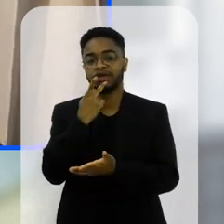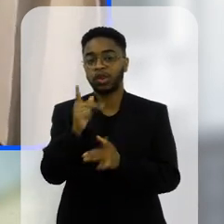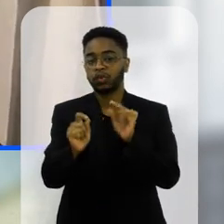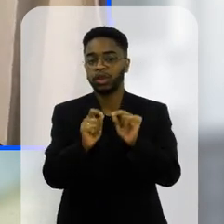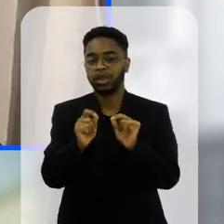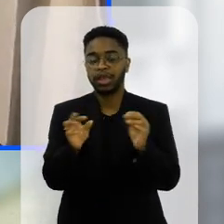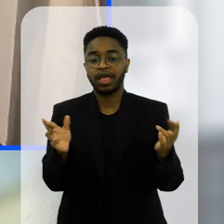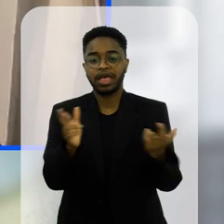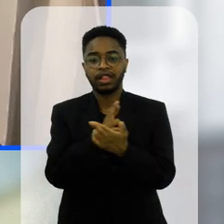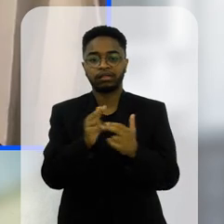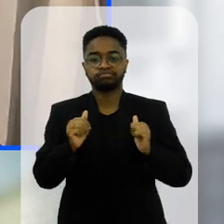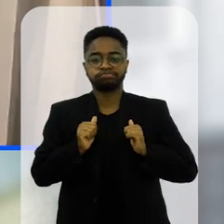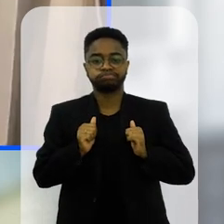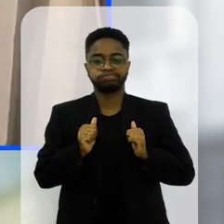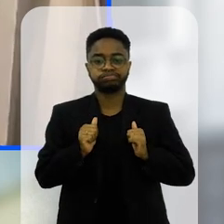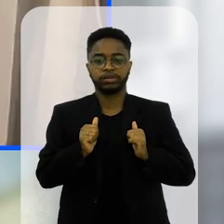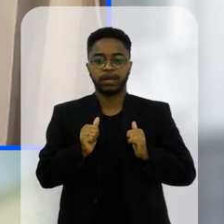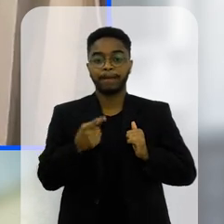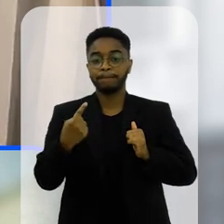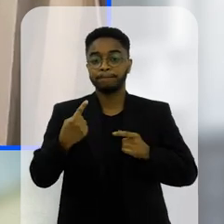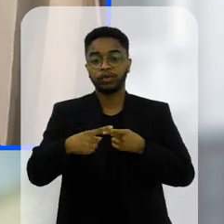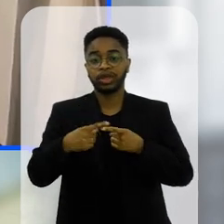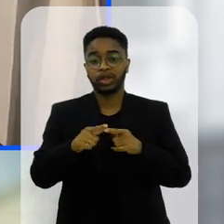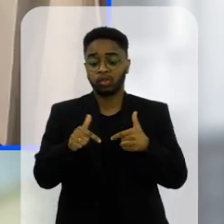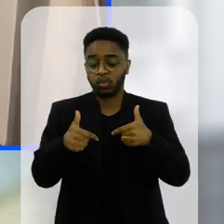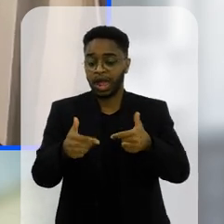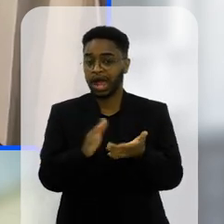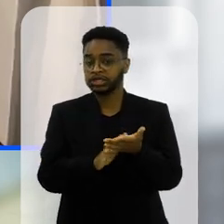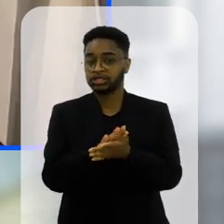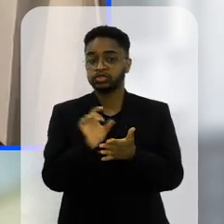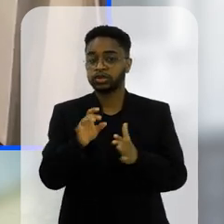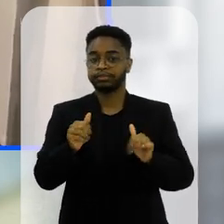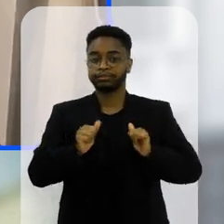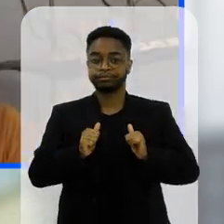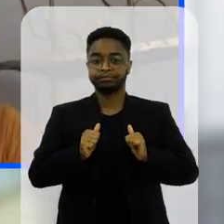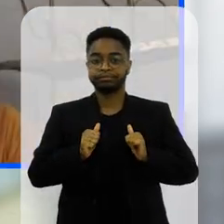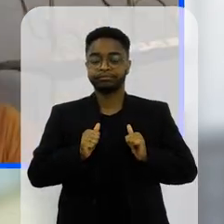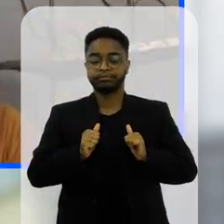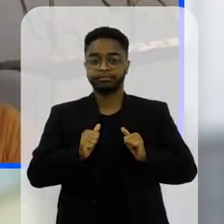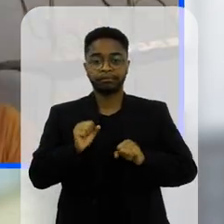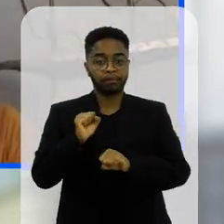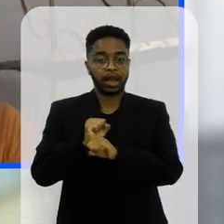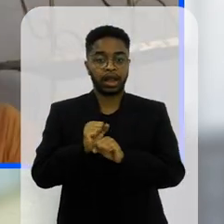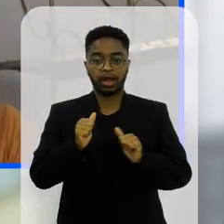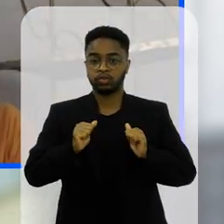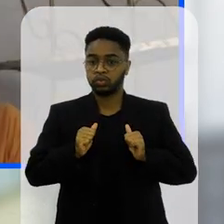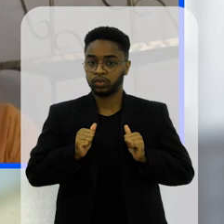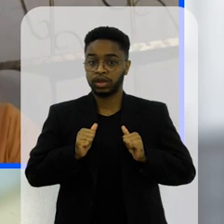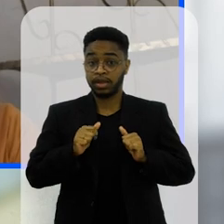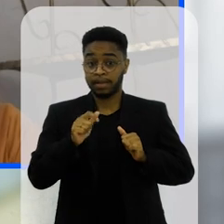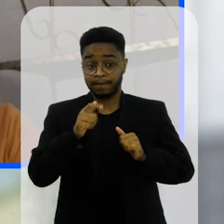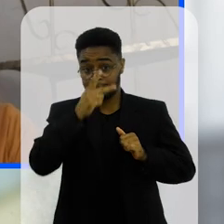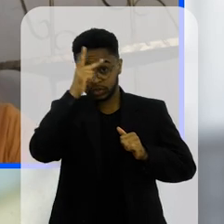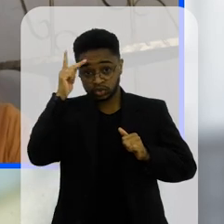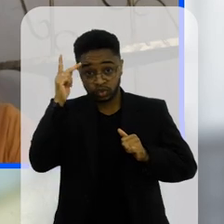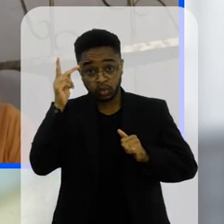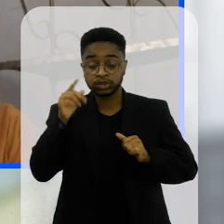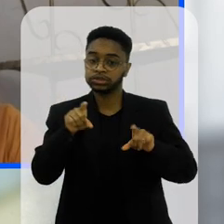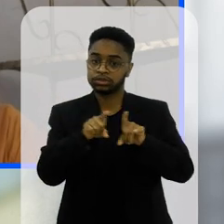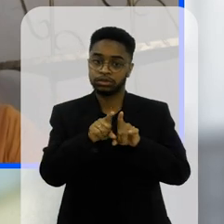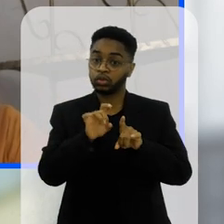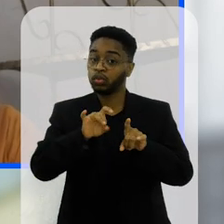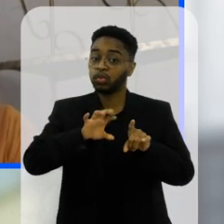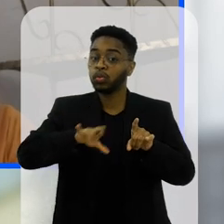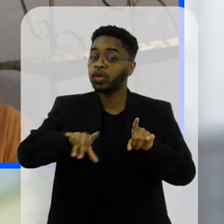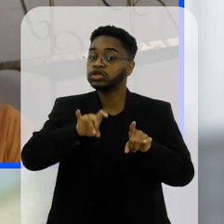é a relação passiva diante das telas né é a relação passiva as crianças as pessoas de um modo geral porque não são